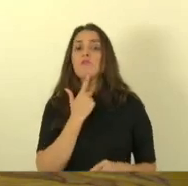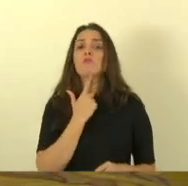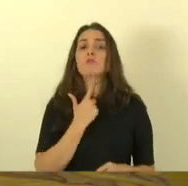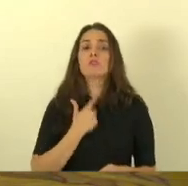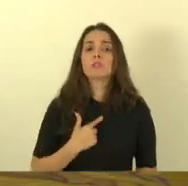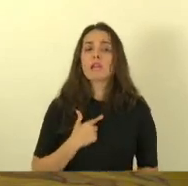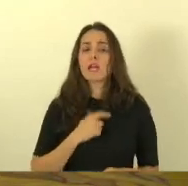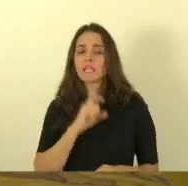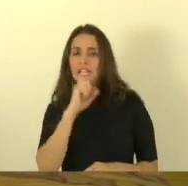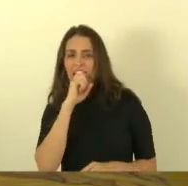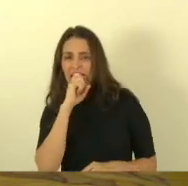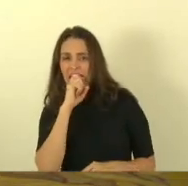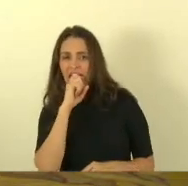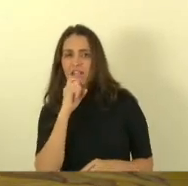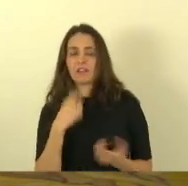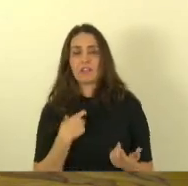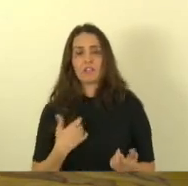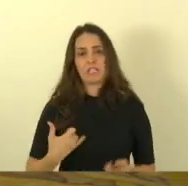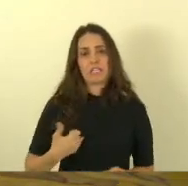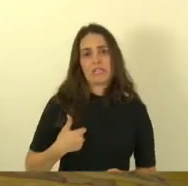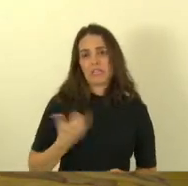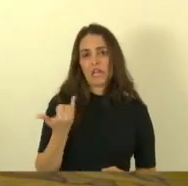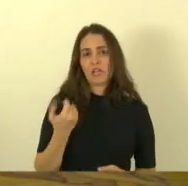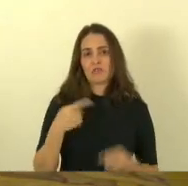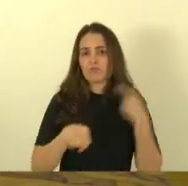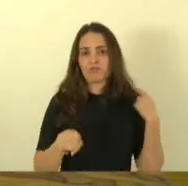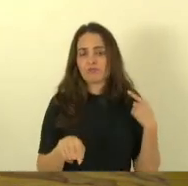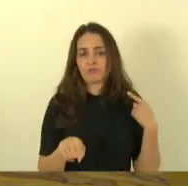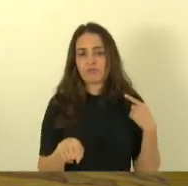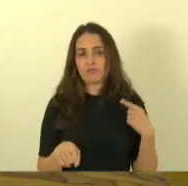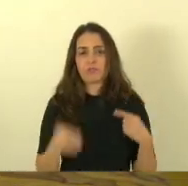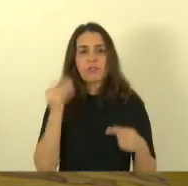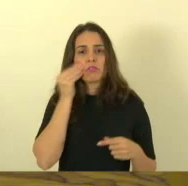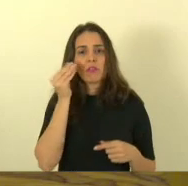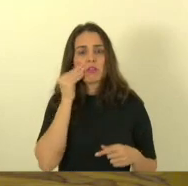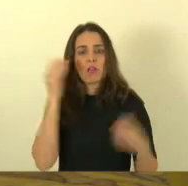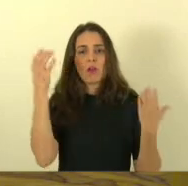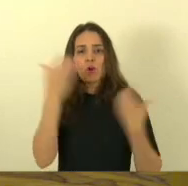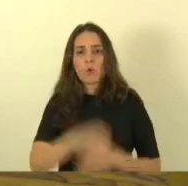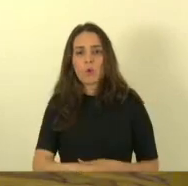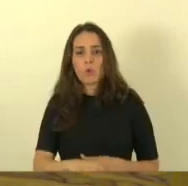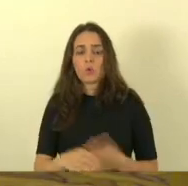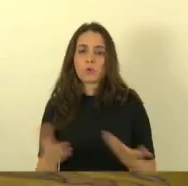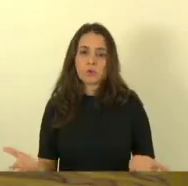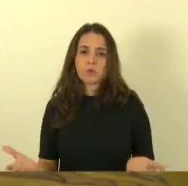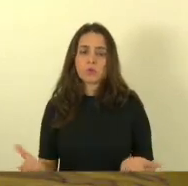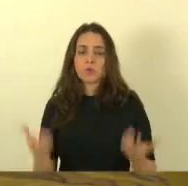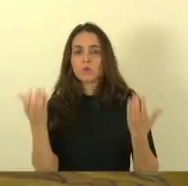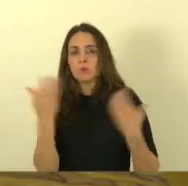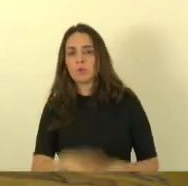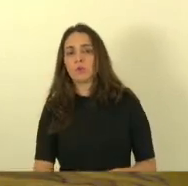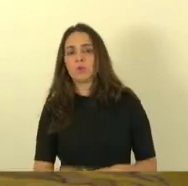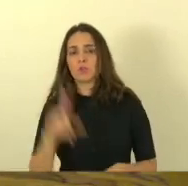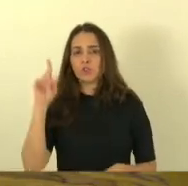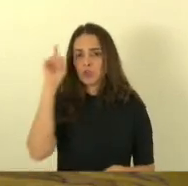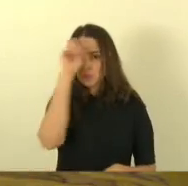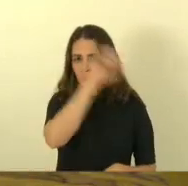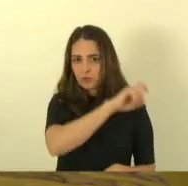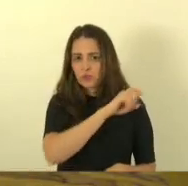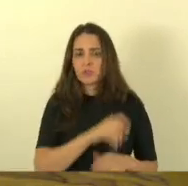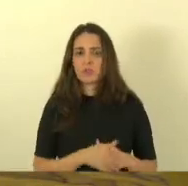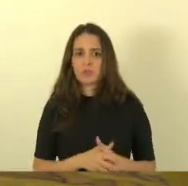já deve ter passado da idade de tentar batalhar um concurso público, um concurso dificílimo,